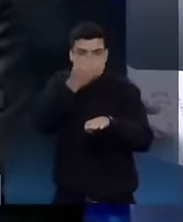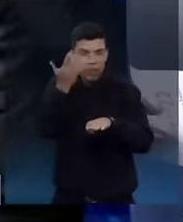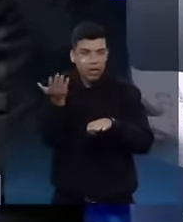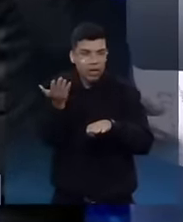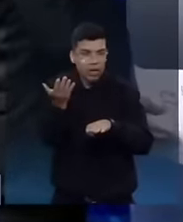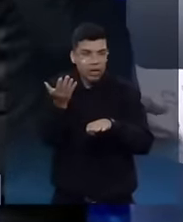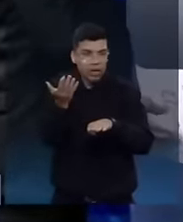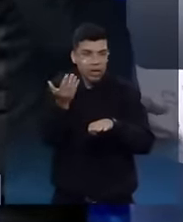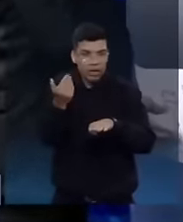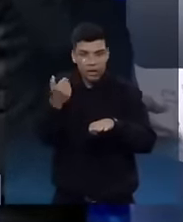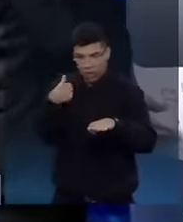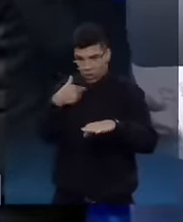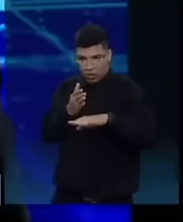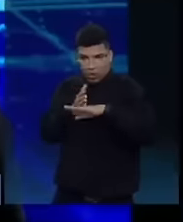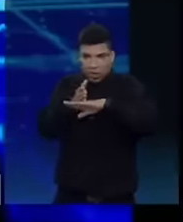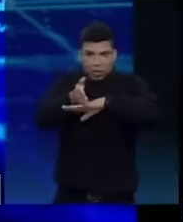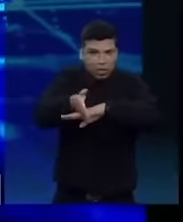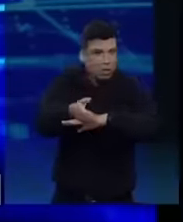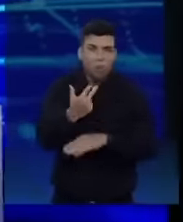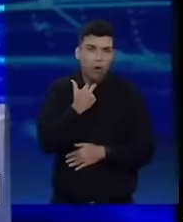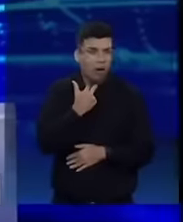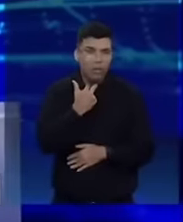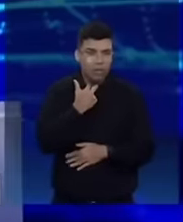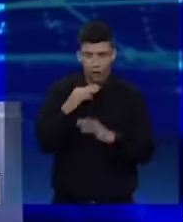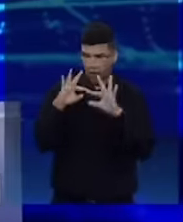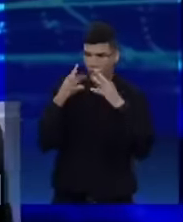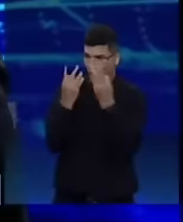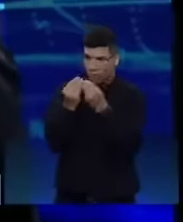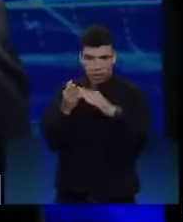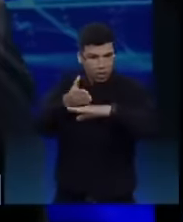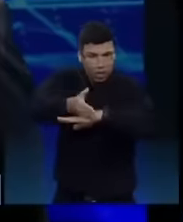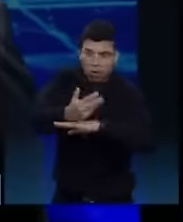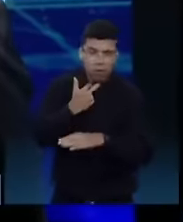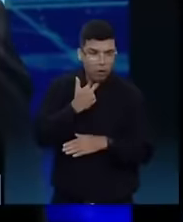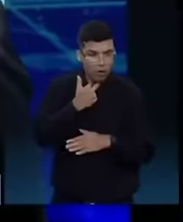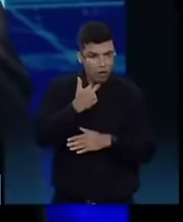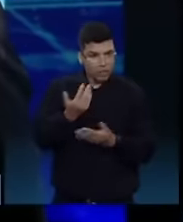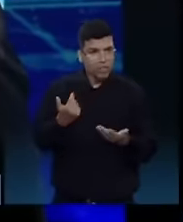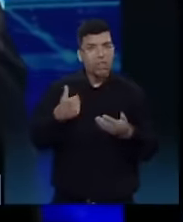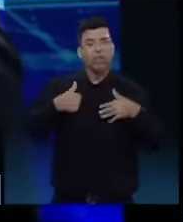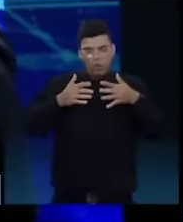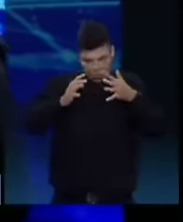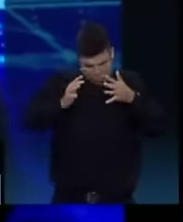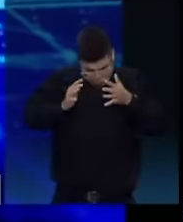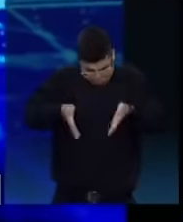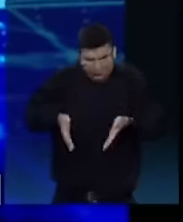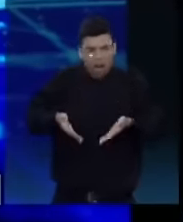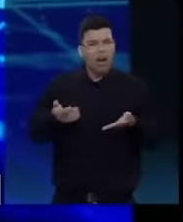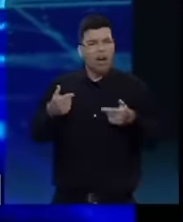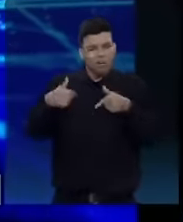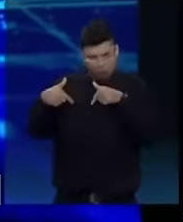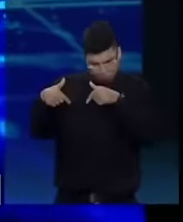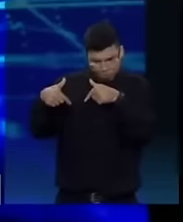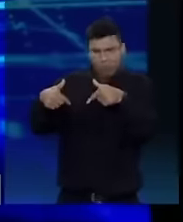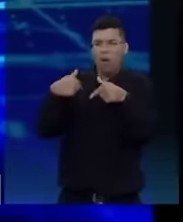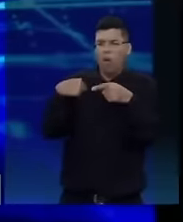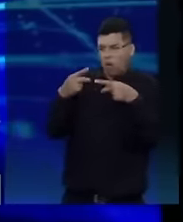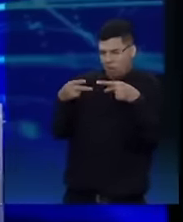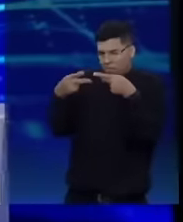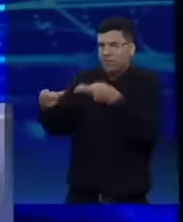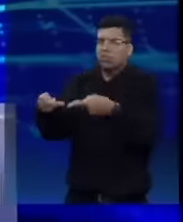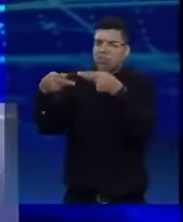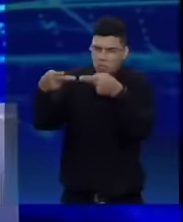familiares. E eu visitei hospitais, sim. E o senhor não tem conhecimento. Só que eu não preciso fazer